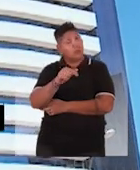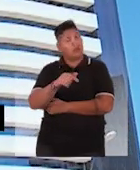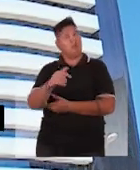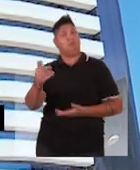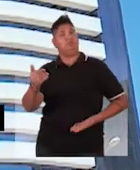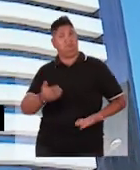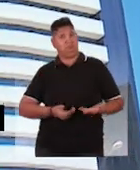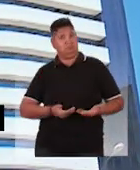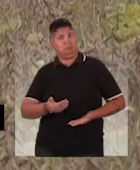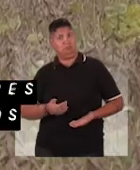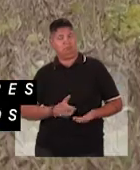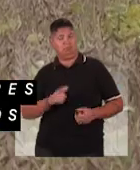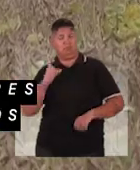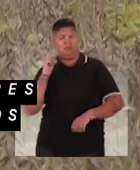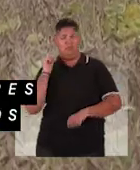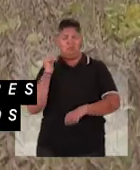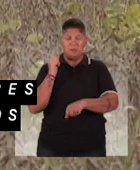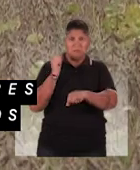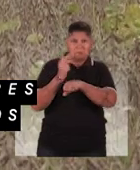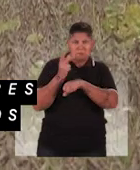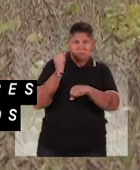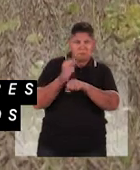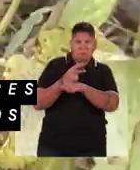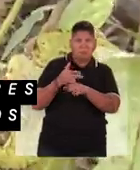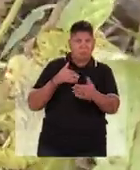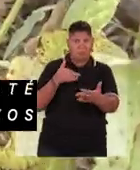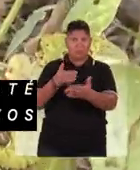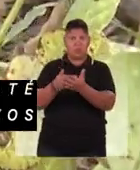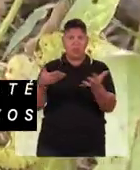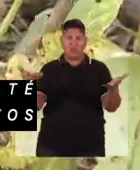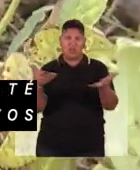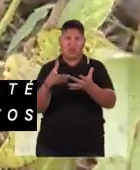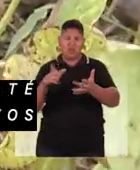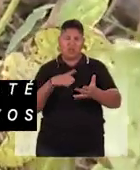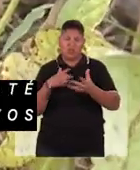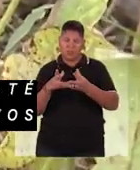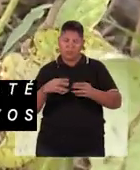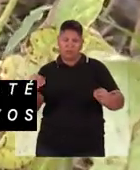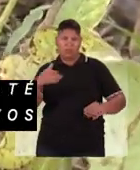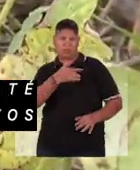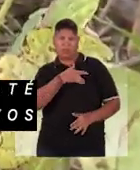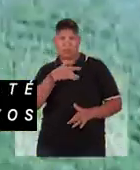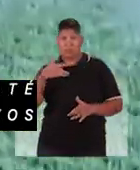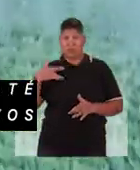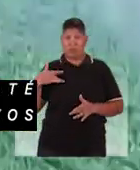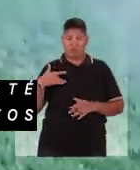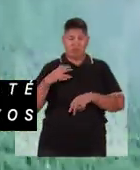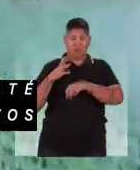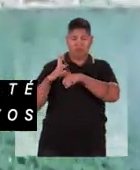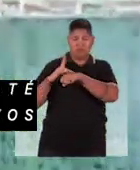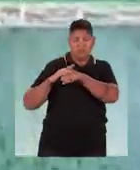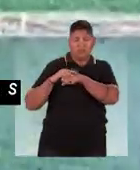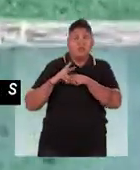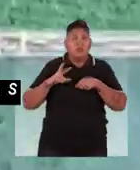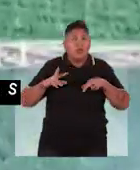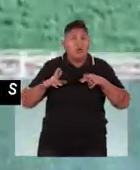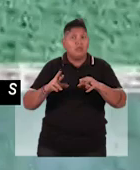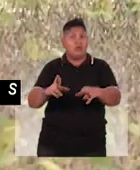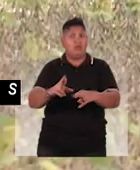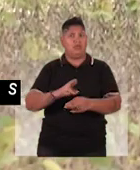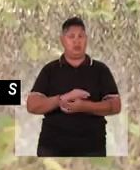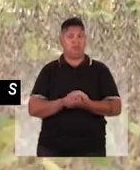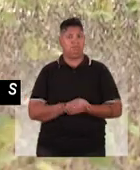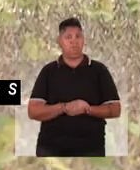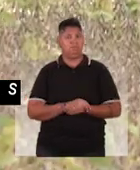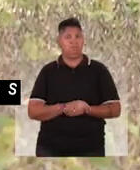Shell Basf, em que trabalhadores foram contaminados por agrotóxicos e, até hoje, sofrem prejuízos à saúde, com